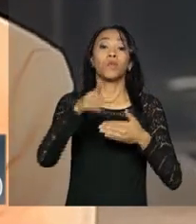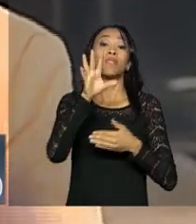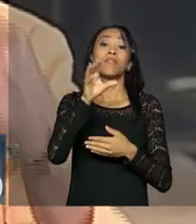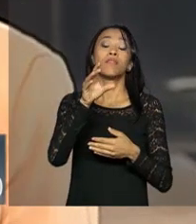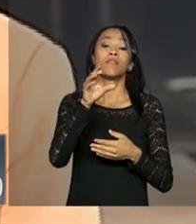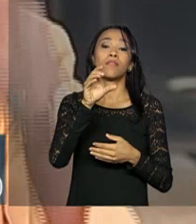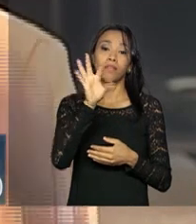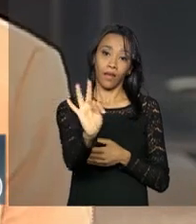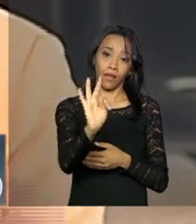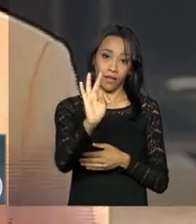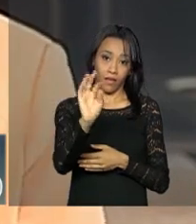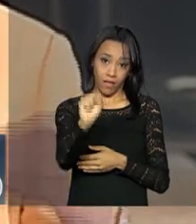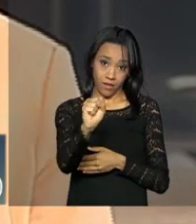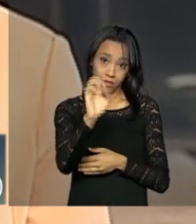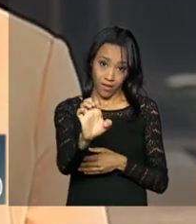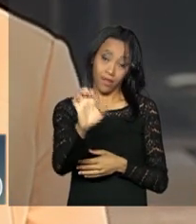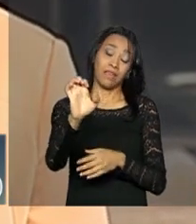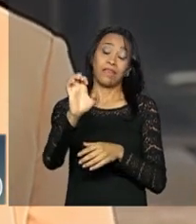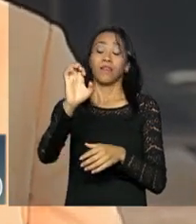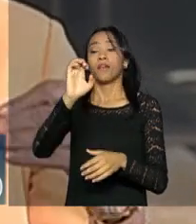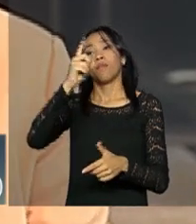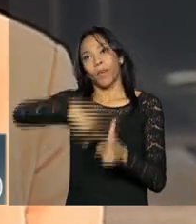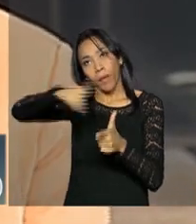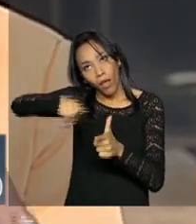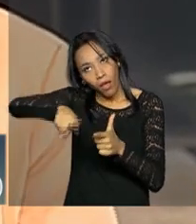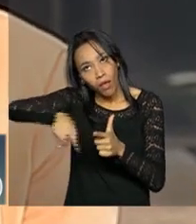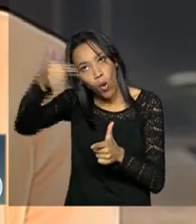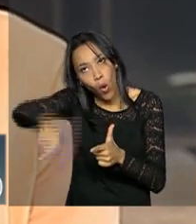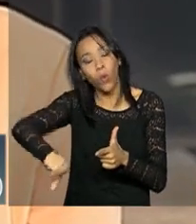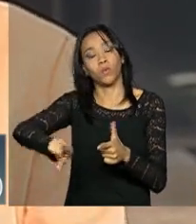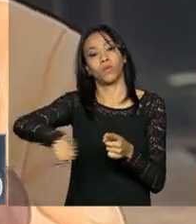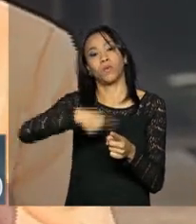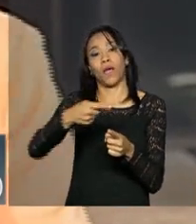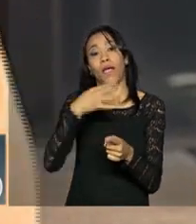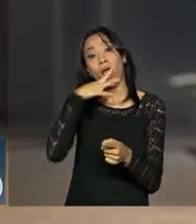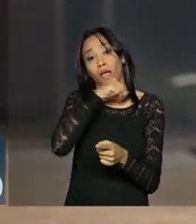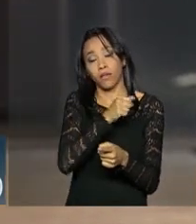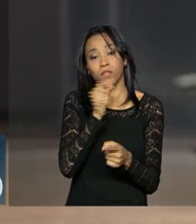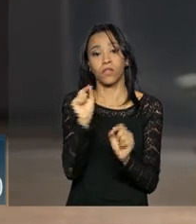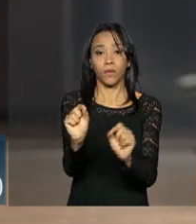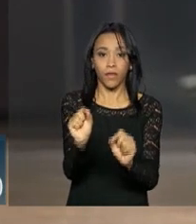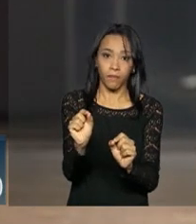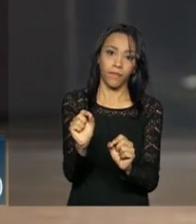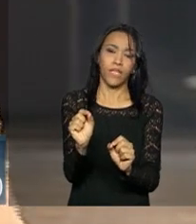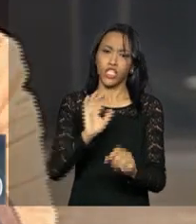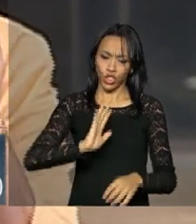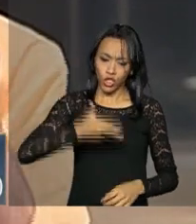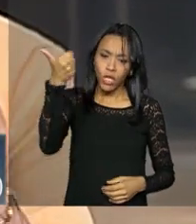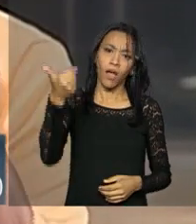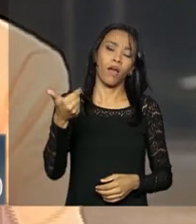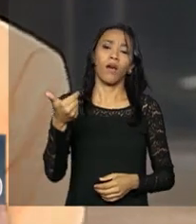criaram toda sorte de problemas. E aí acham que ao tirar um governo